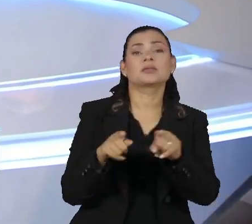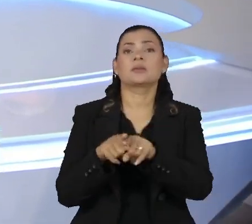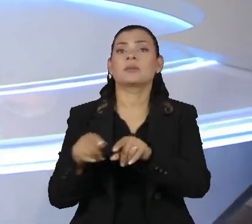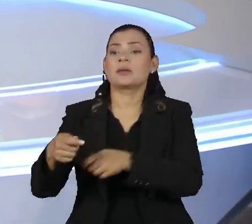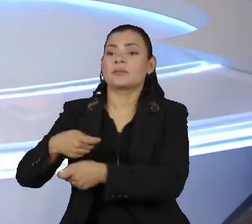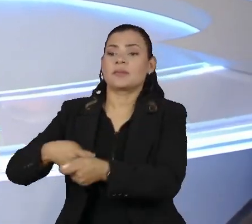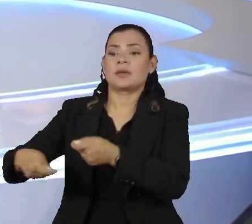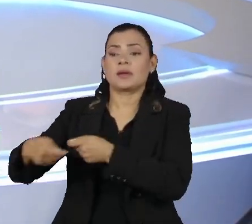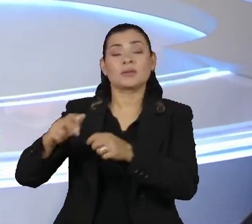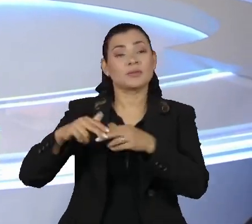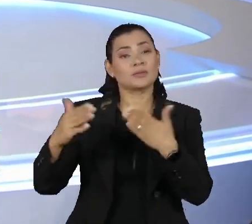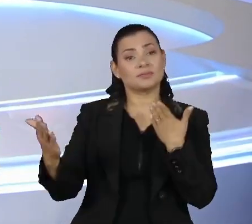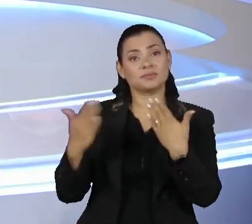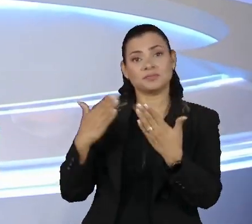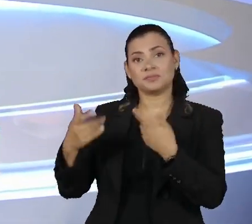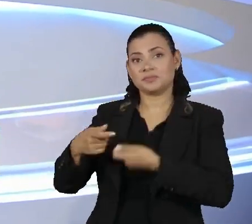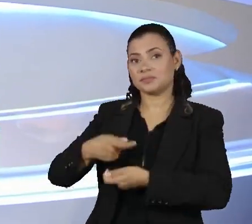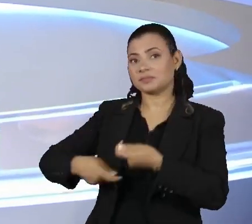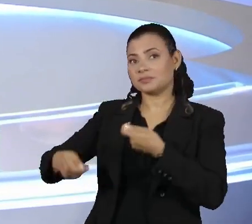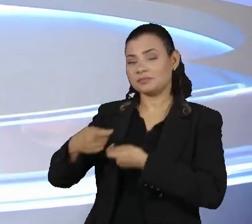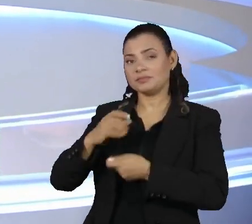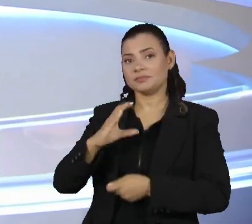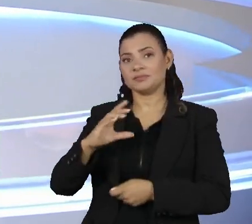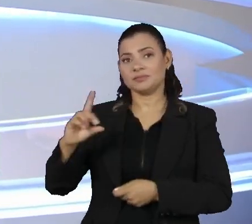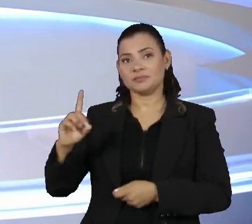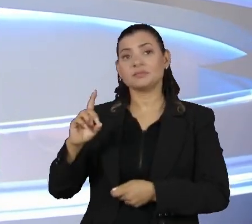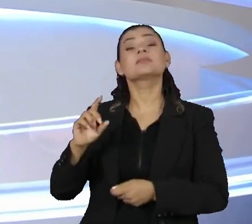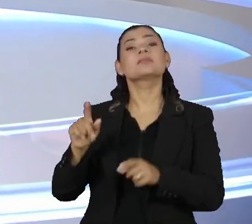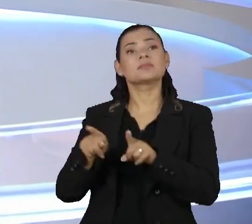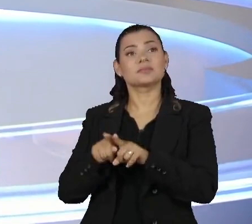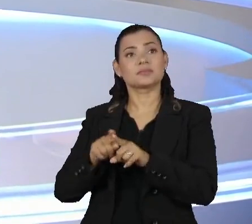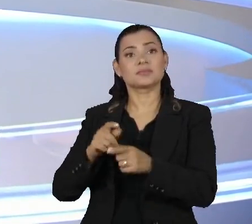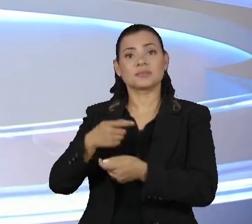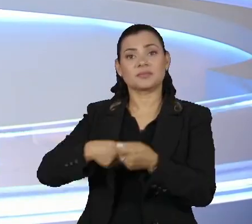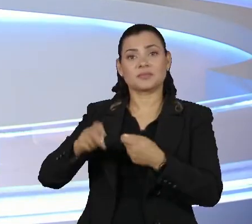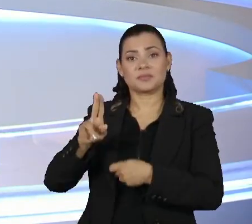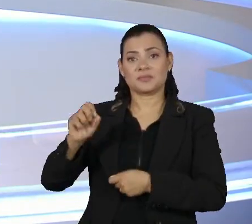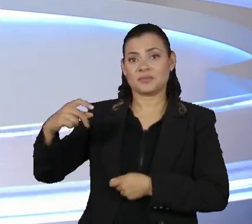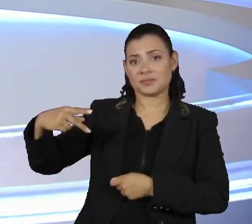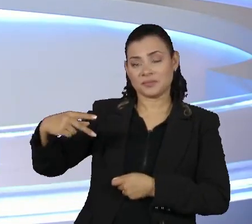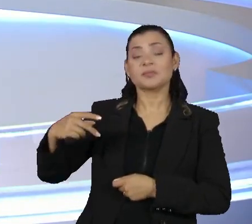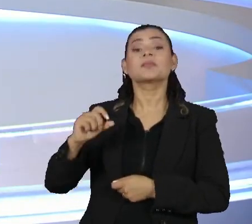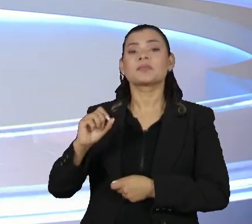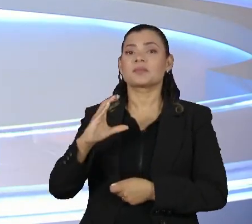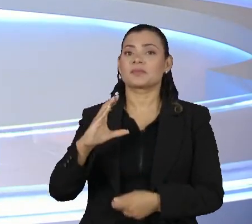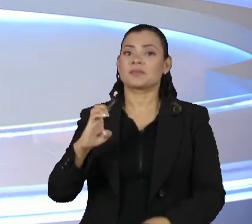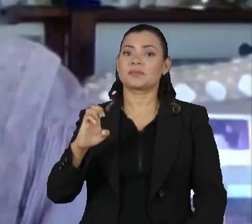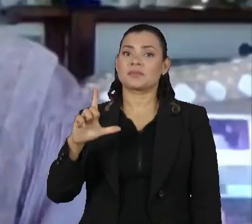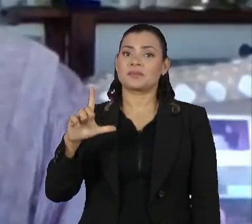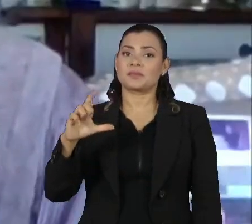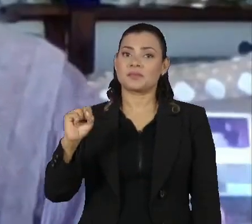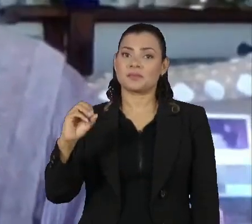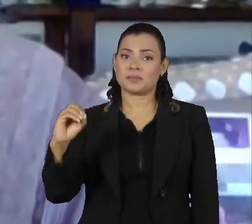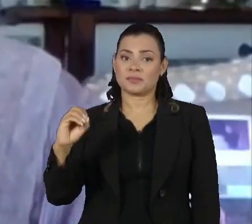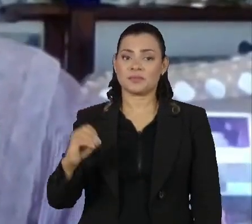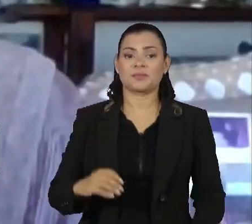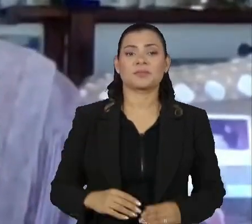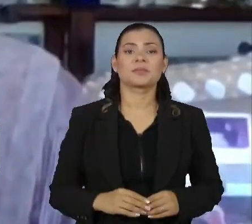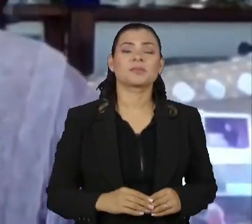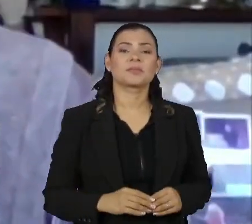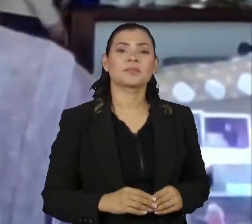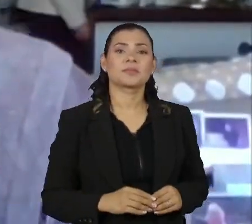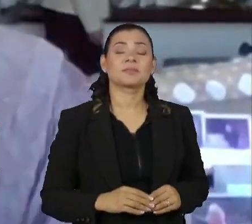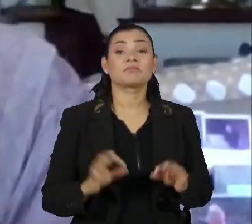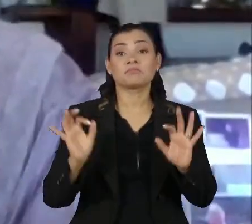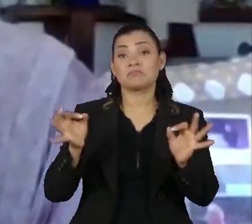assuntos, eu conversei mais cedo com o economista e coordenador da Faculdade de Economia da USP, Celso Grisse. A intenção do